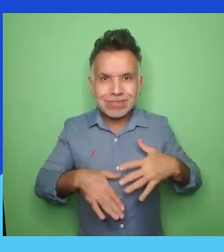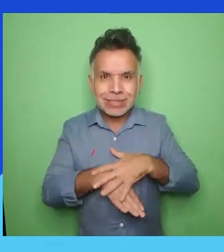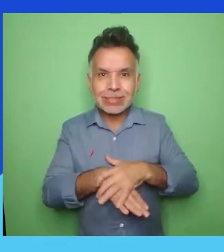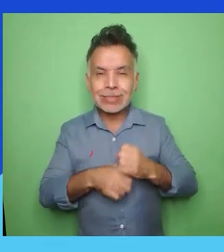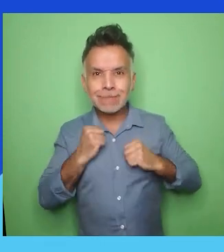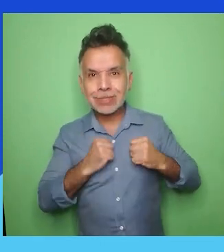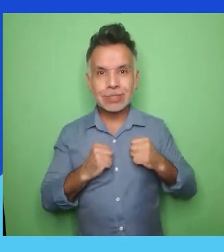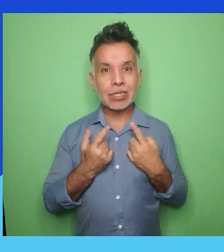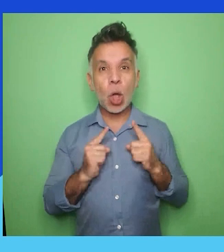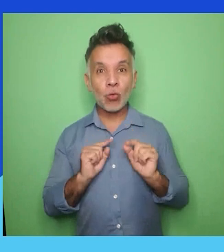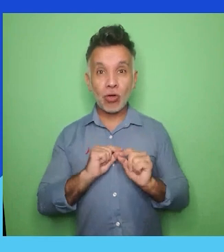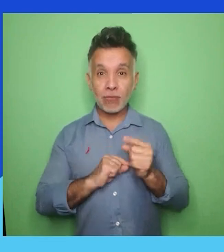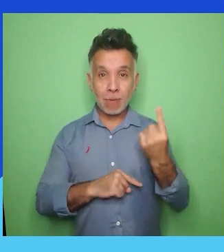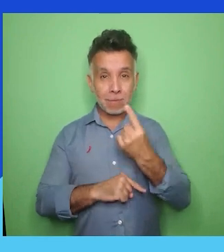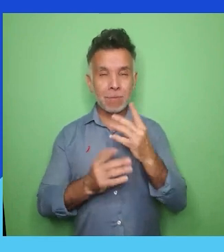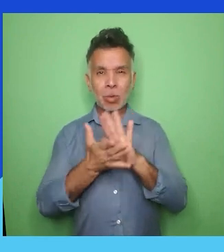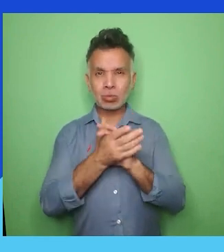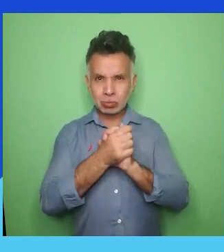para a empresa...